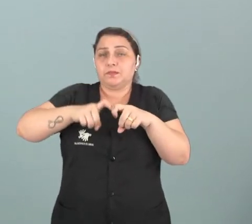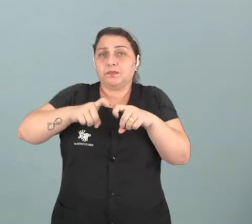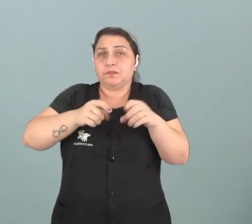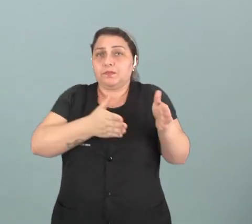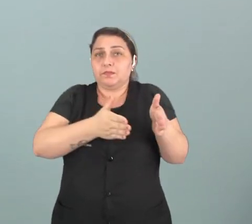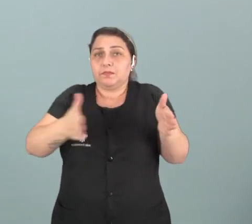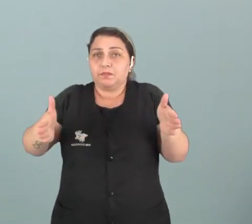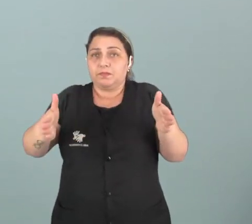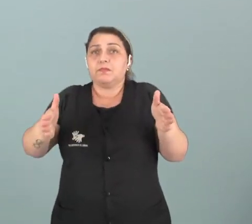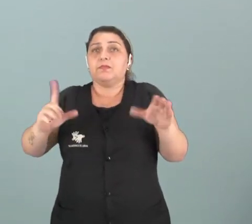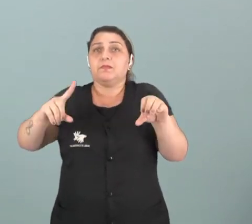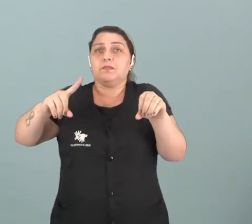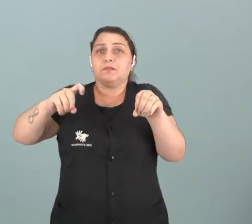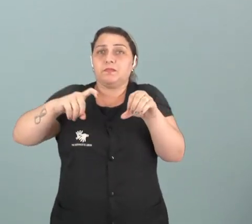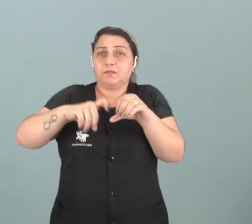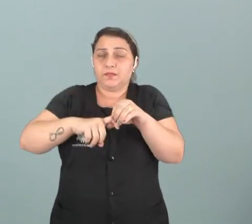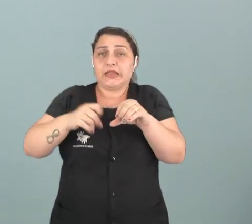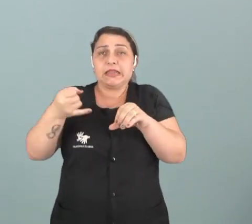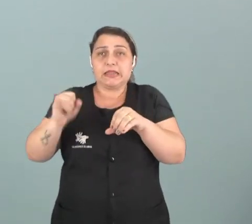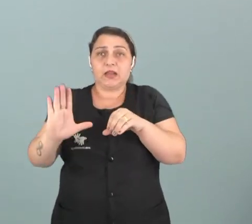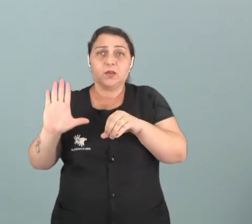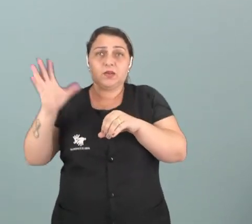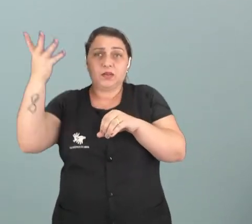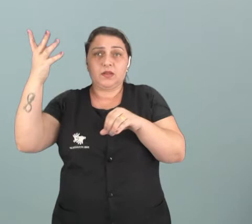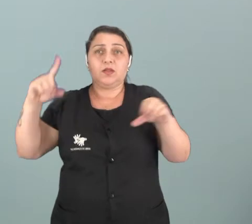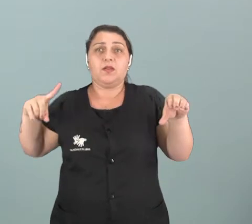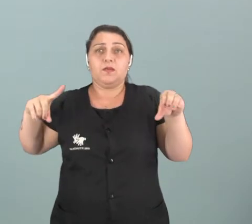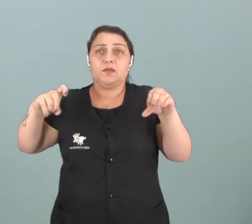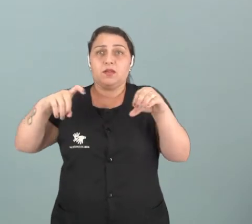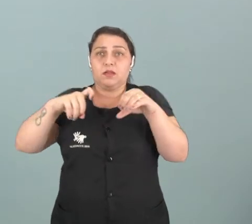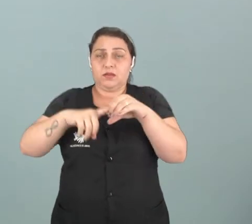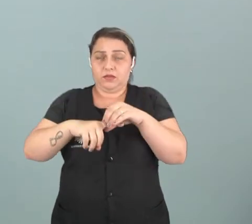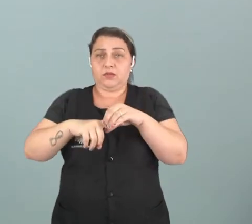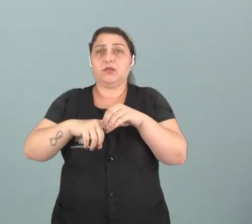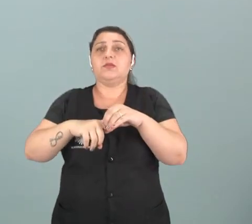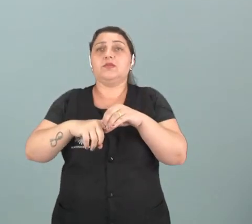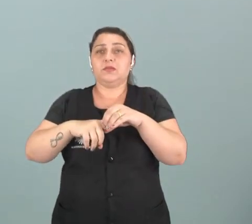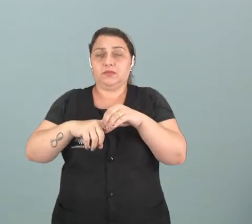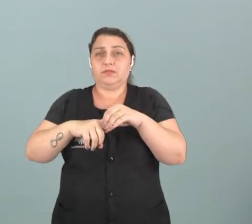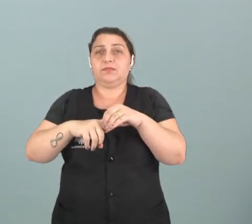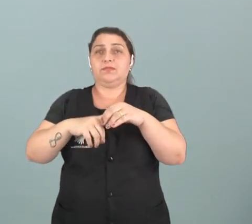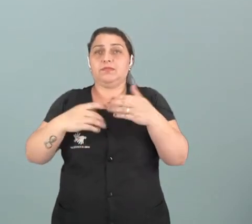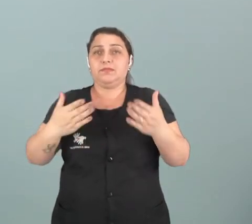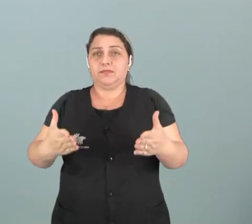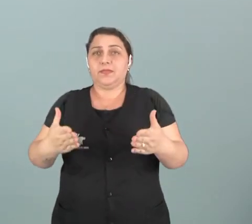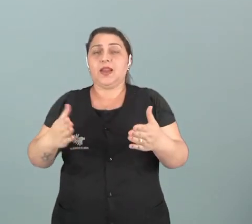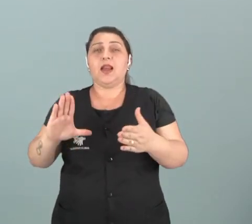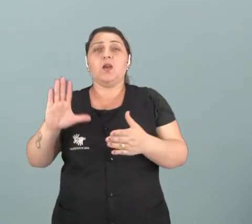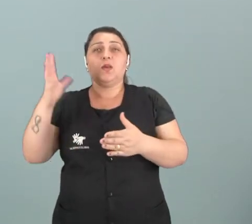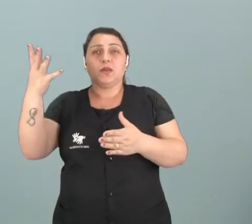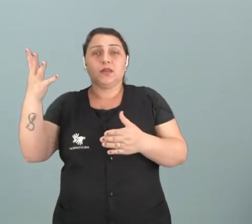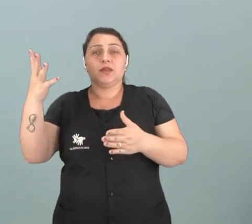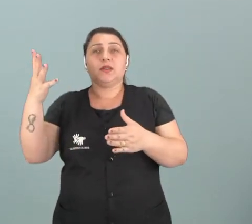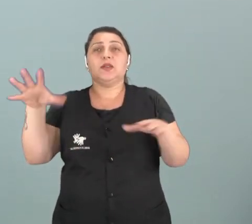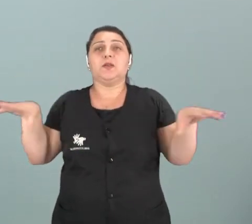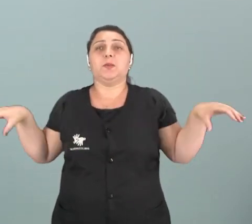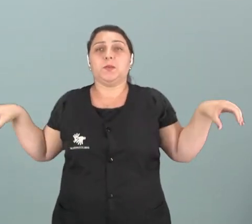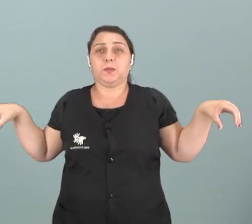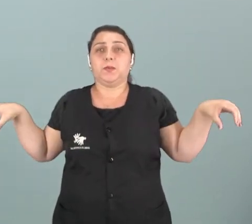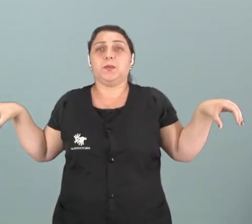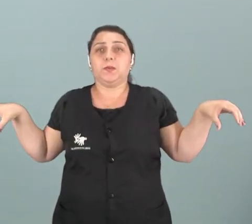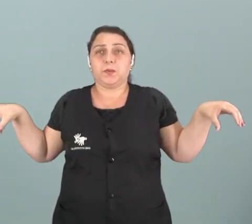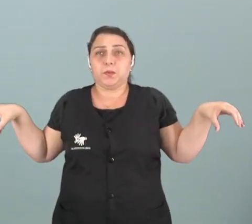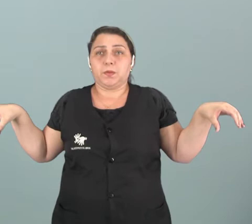nós chamamos de período fértil, se ocorrer uma fecundação, a maioria das vezes essa fecundação ela vai ocorrer ali nas tubas